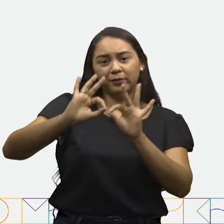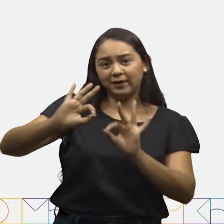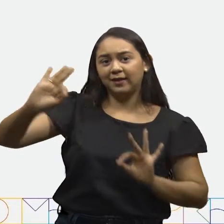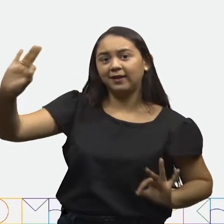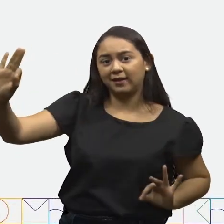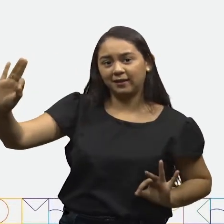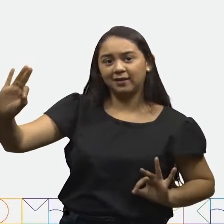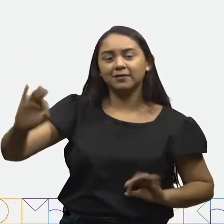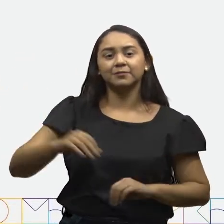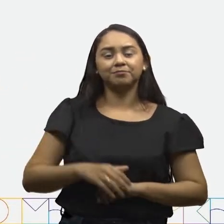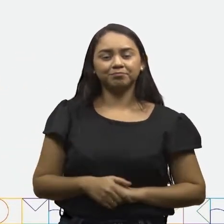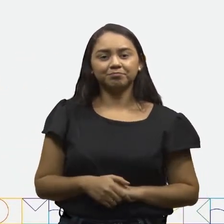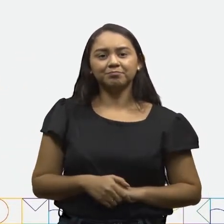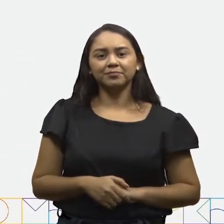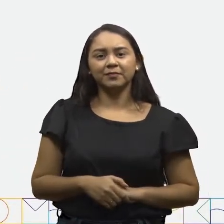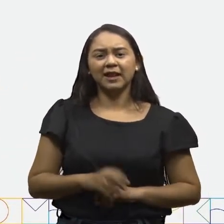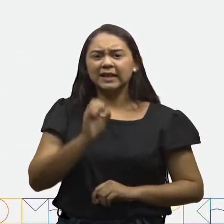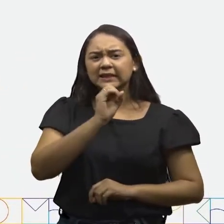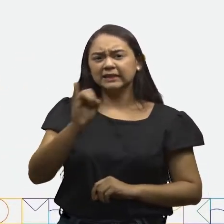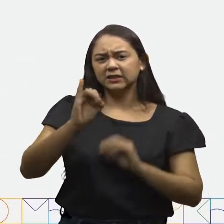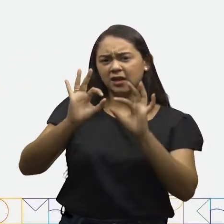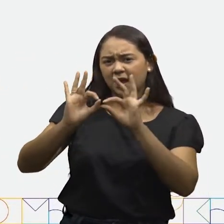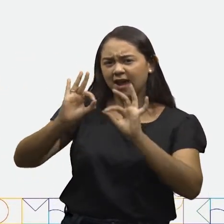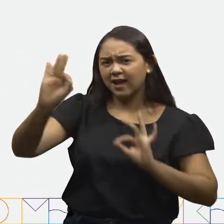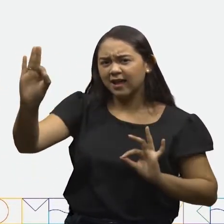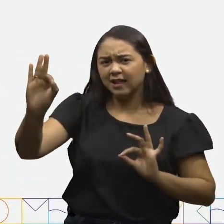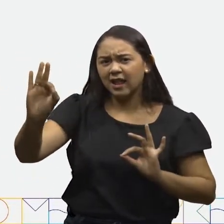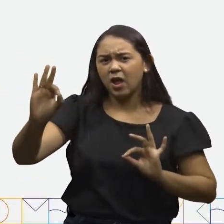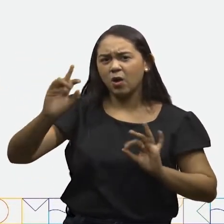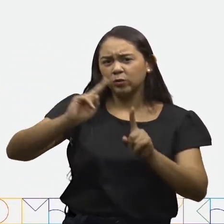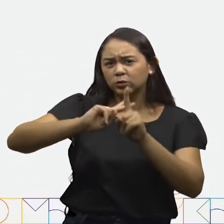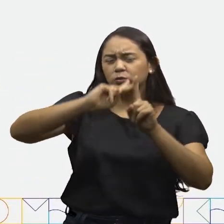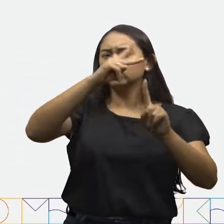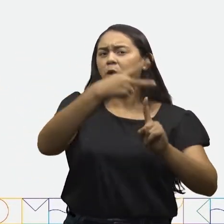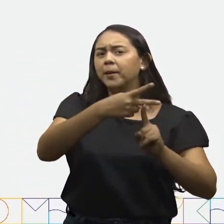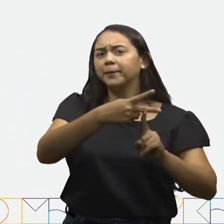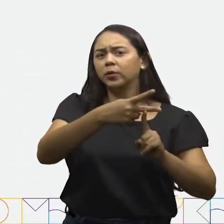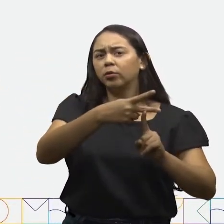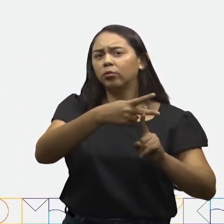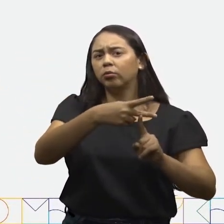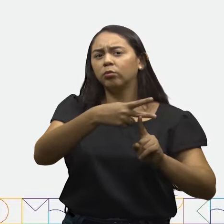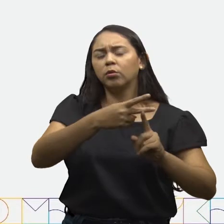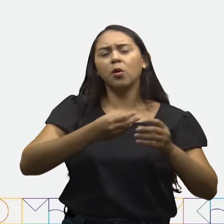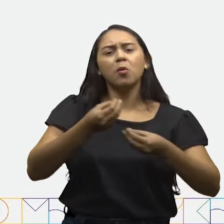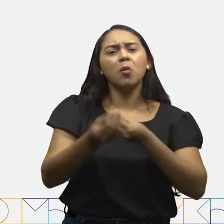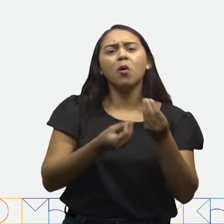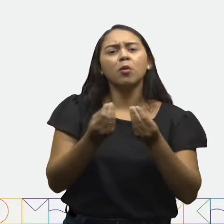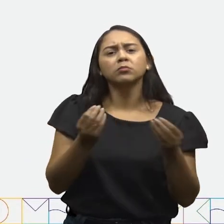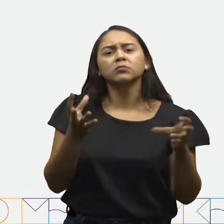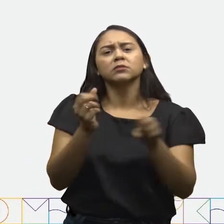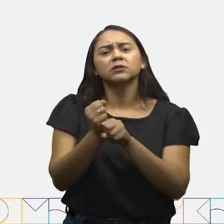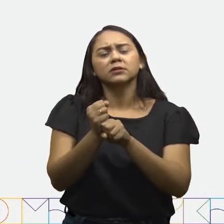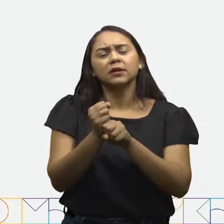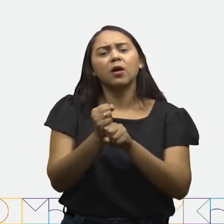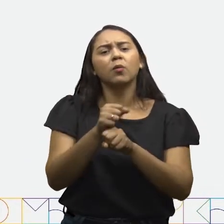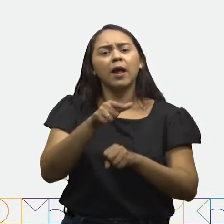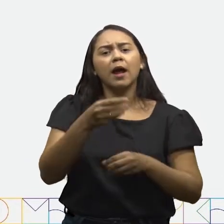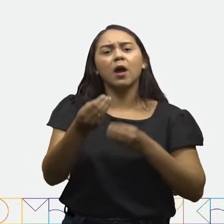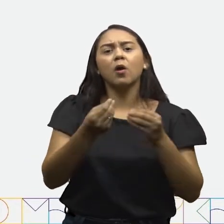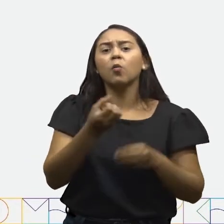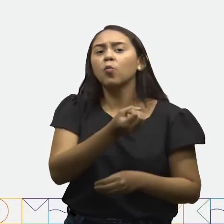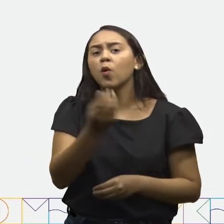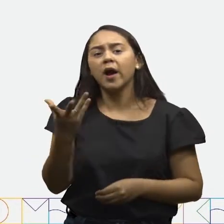dobro de tamanho. Se o carretel de Antônio dobrou o tamanho de linha, podemos